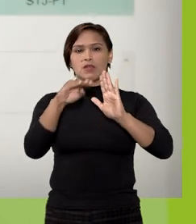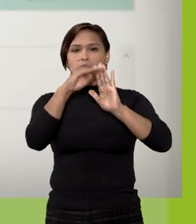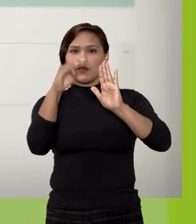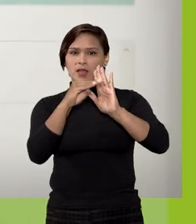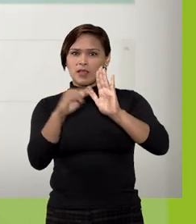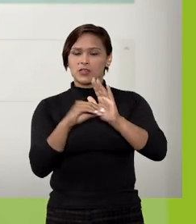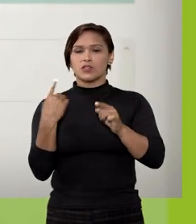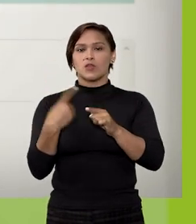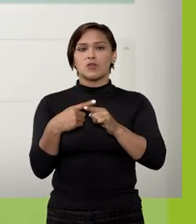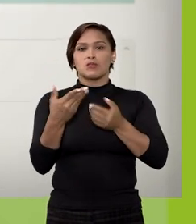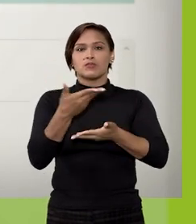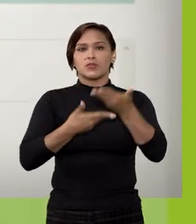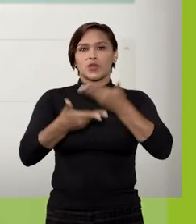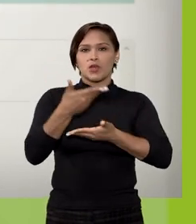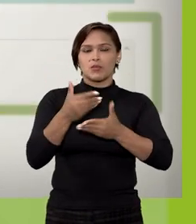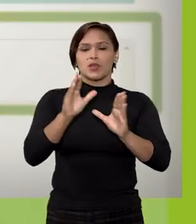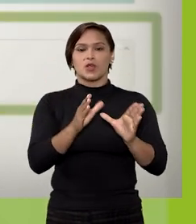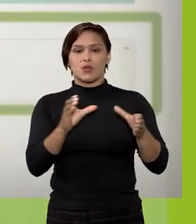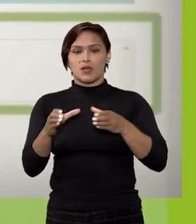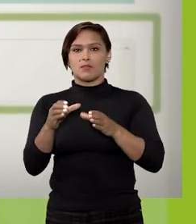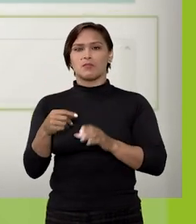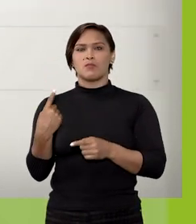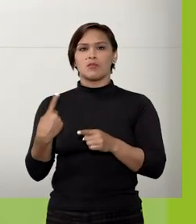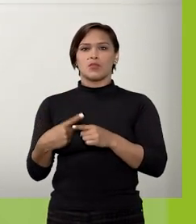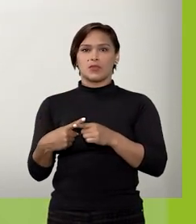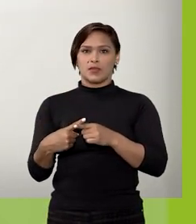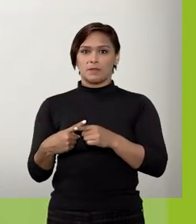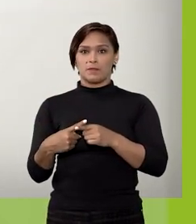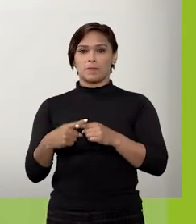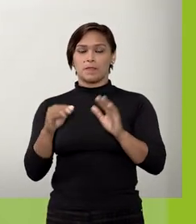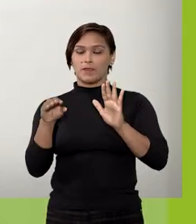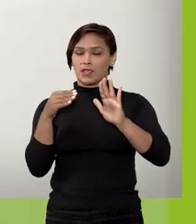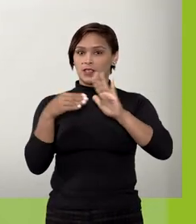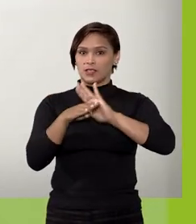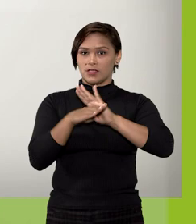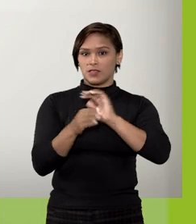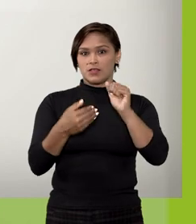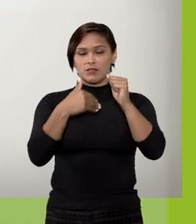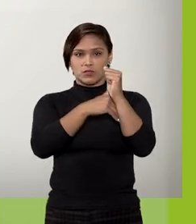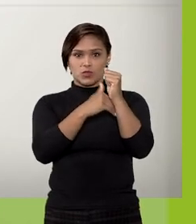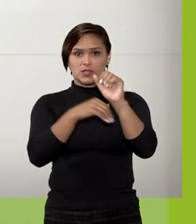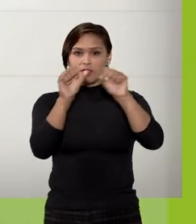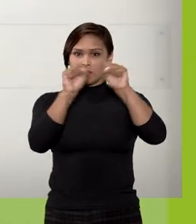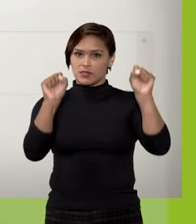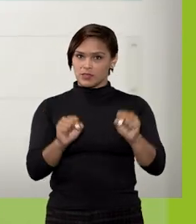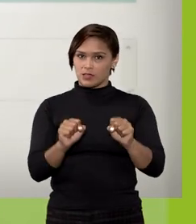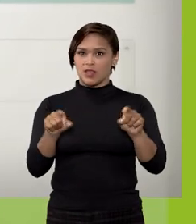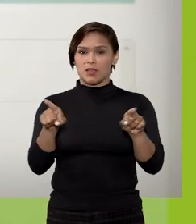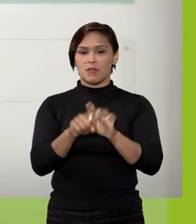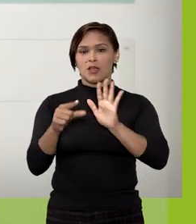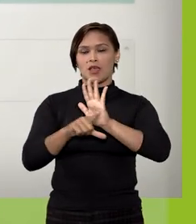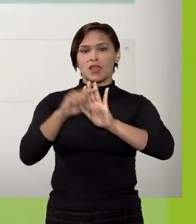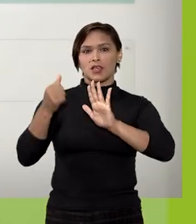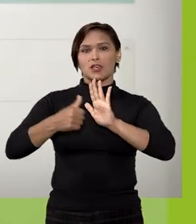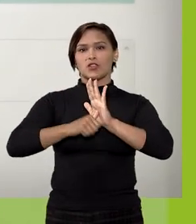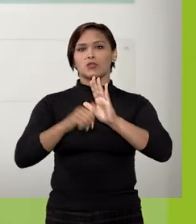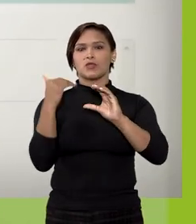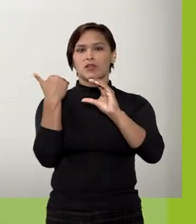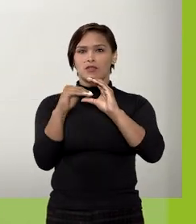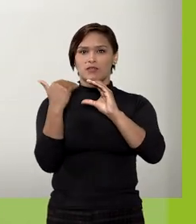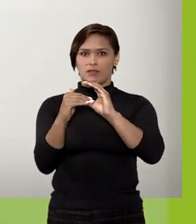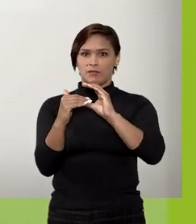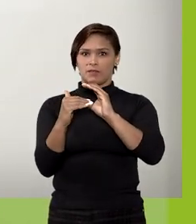preencha a razão do compartilhamento no campo Motivo. Insira sua senha de acesso ao sistema e clique no botão